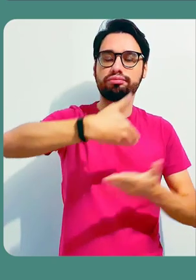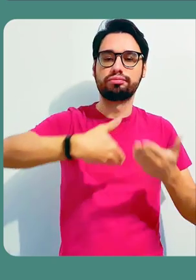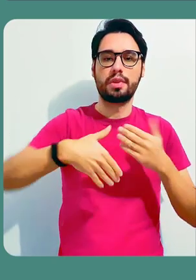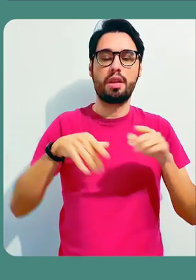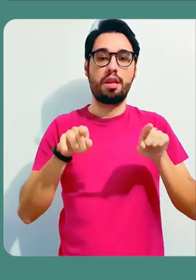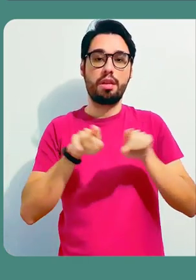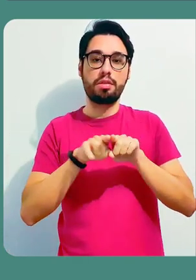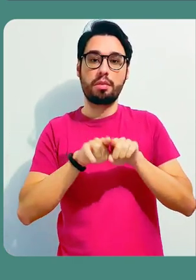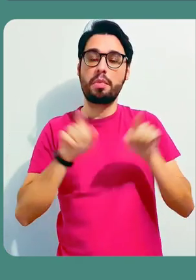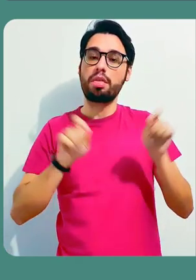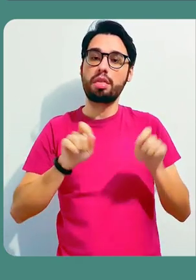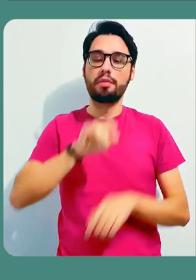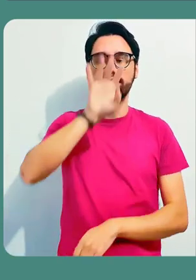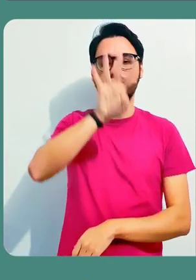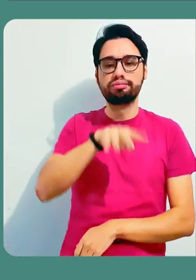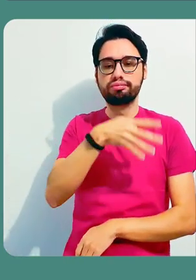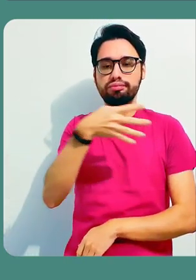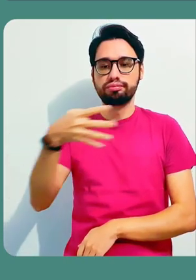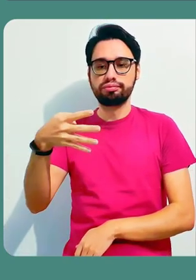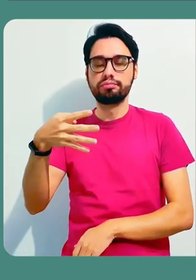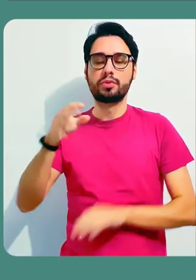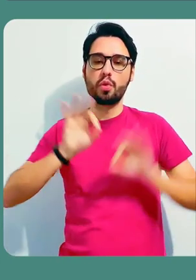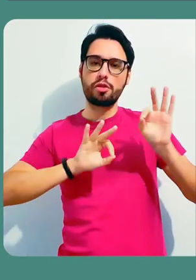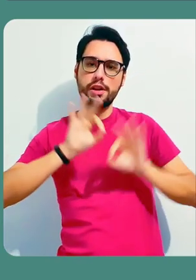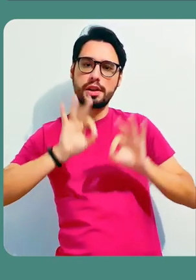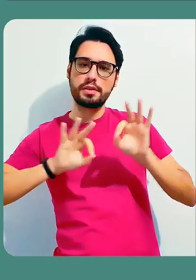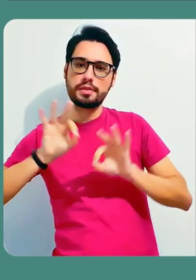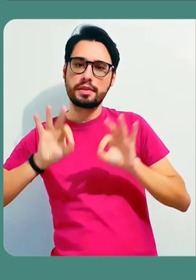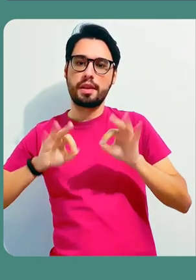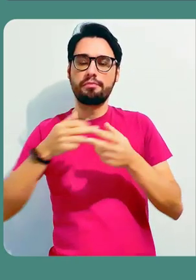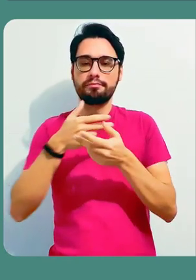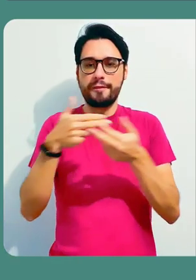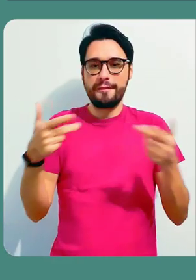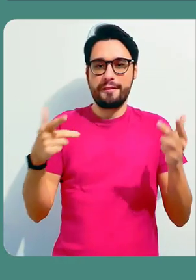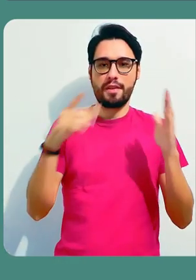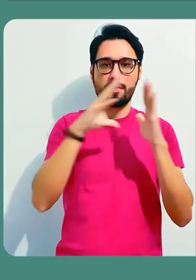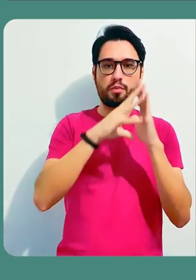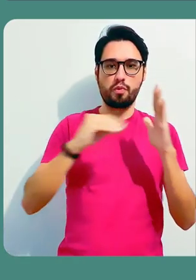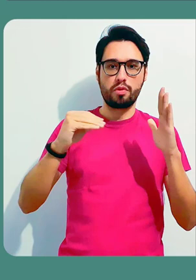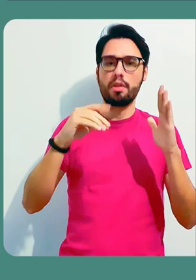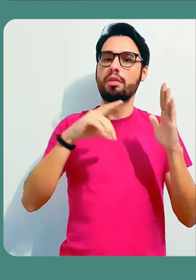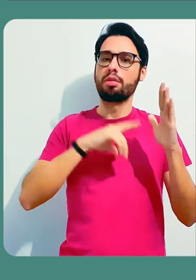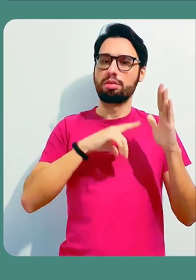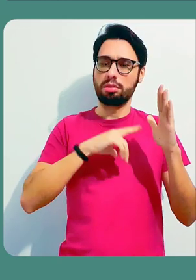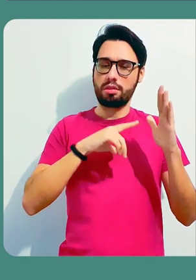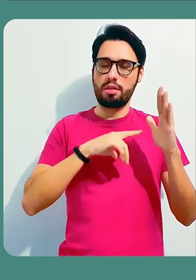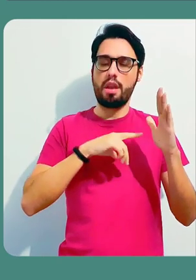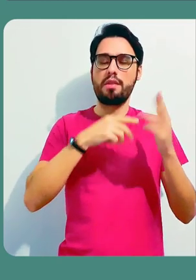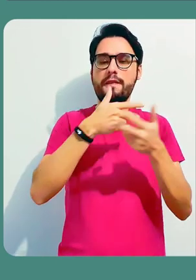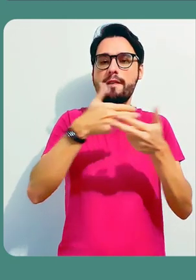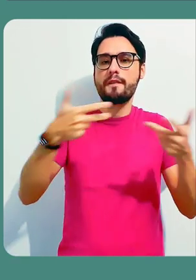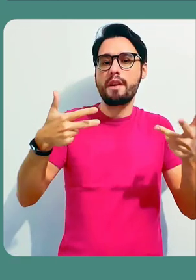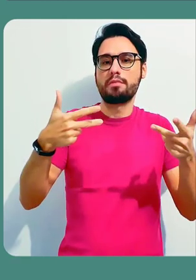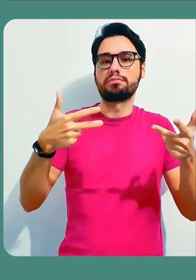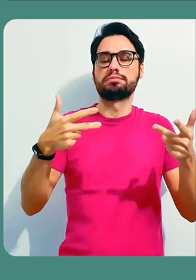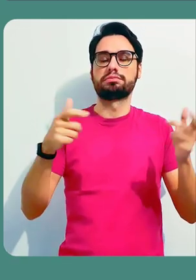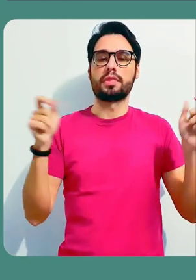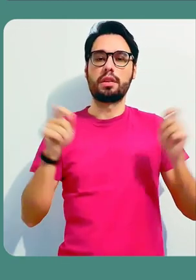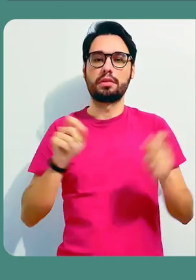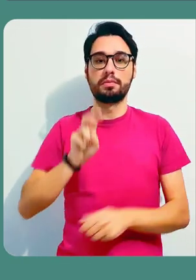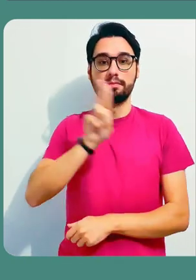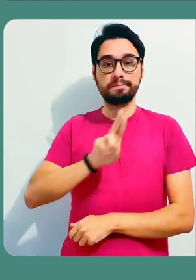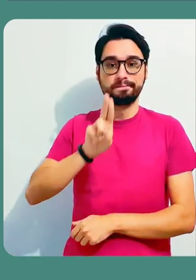informações desta linha do tempo. A gente pode criar um modelo de grades e colunas e assim por diante.